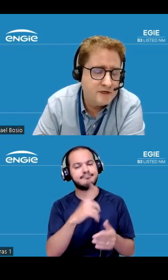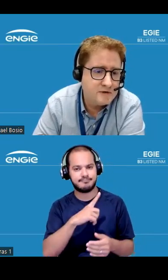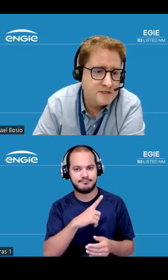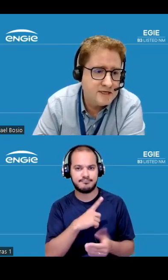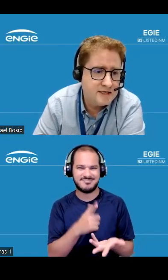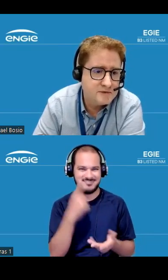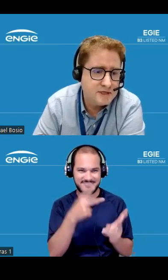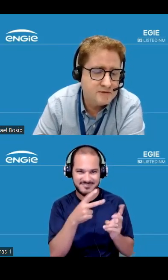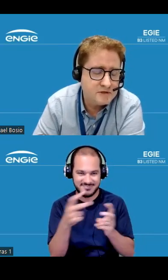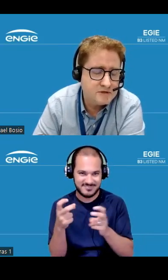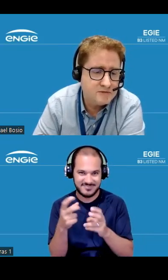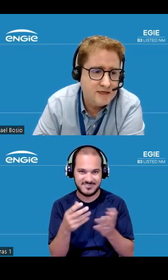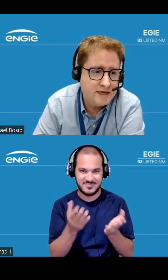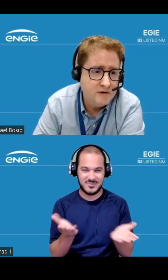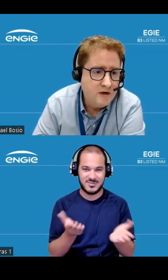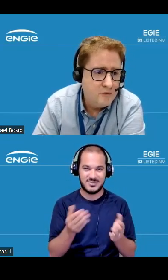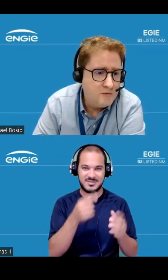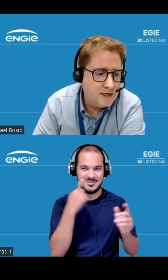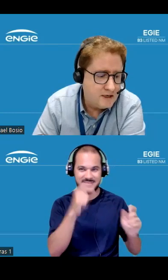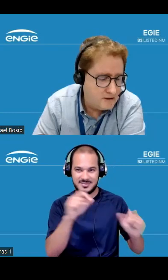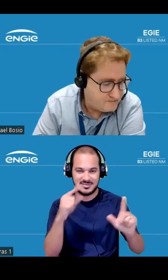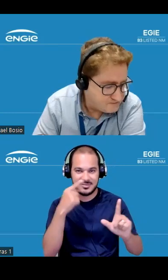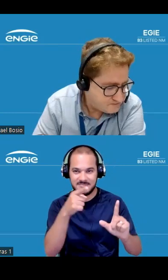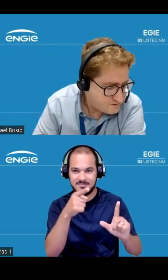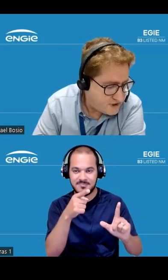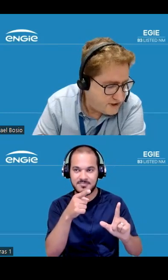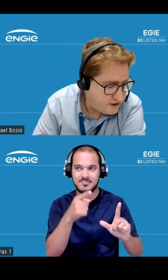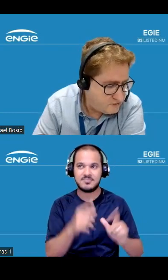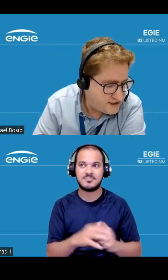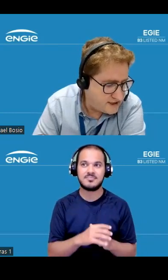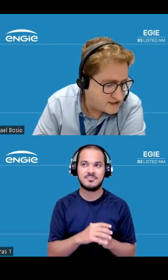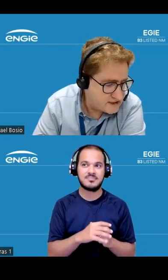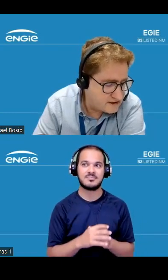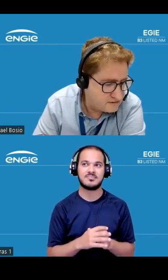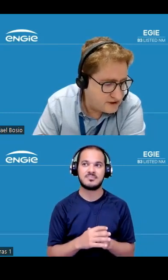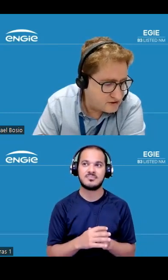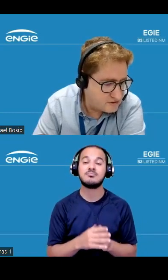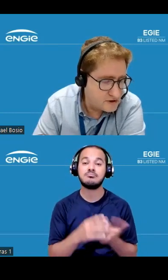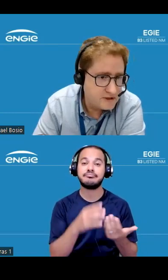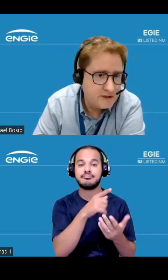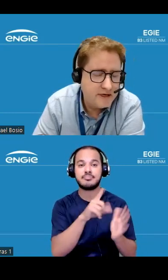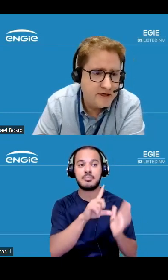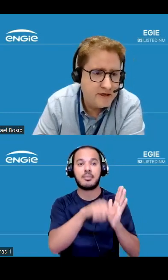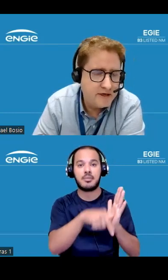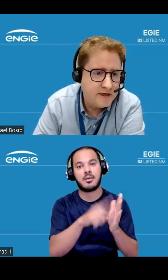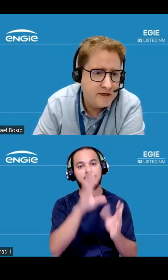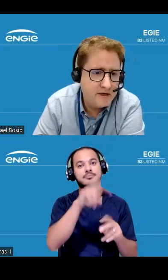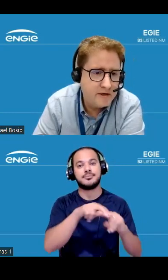puderam ver que nós destacamos aí no nosso material uma uma indenização que trouxe